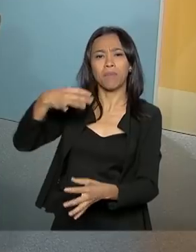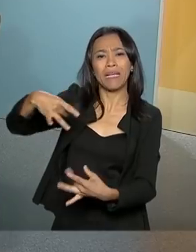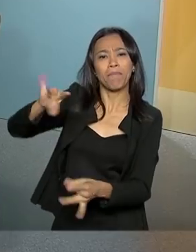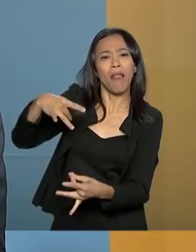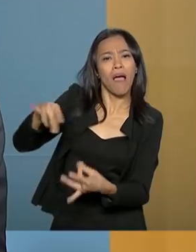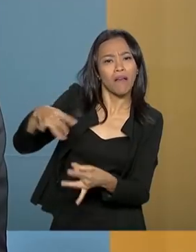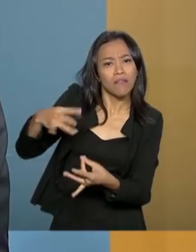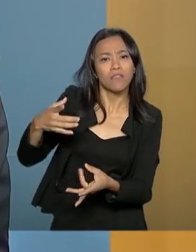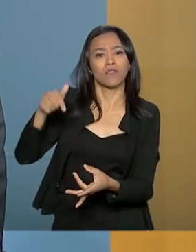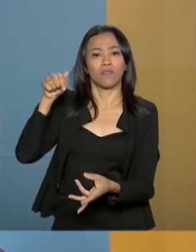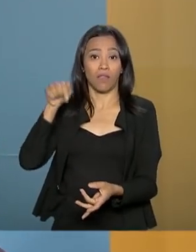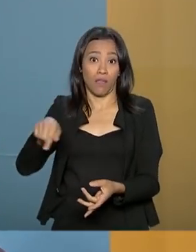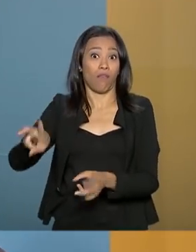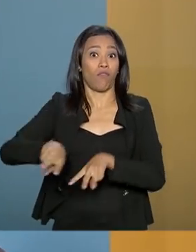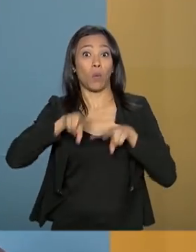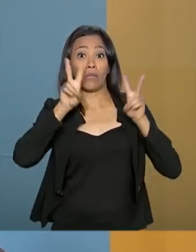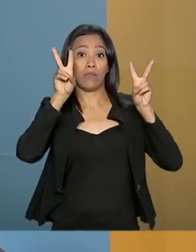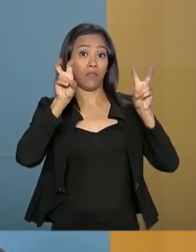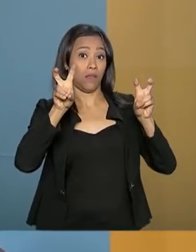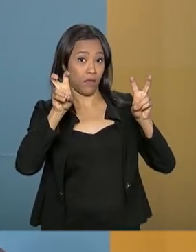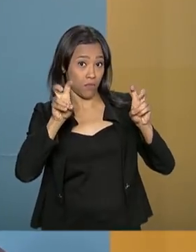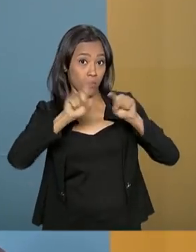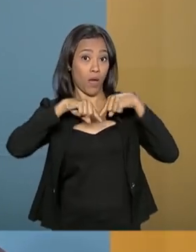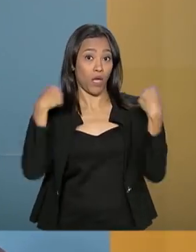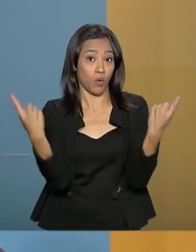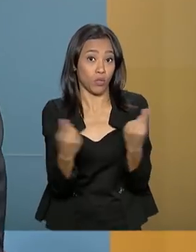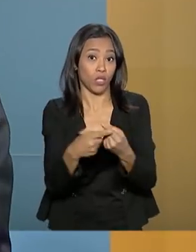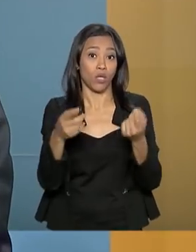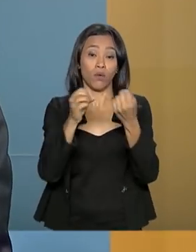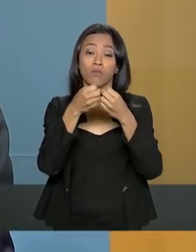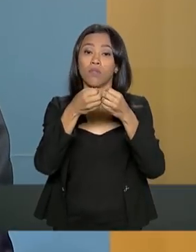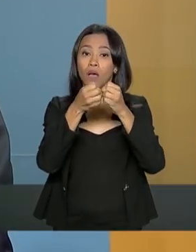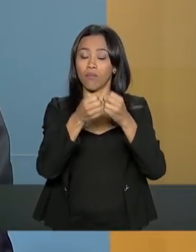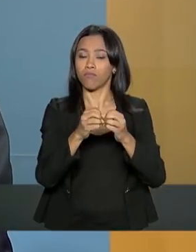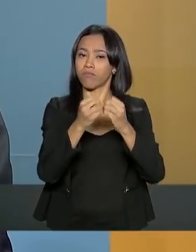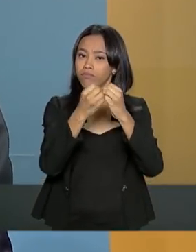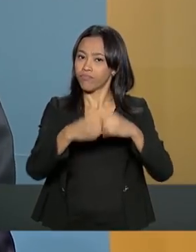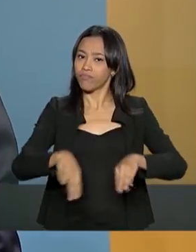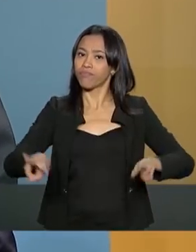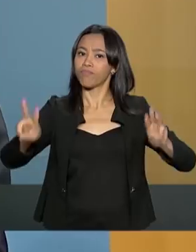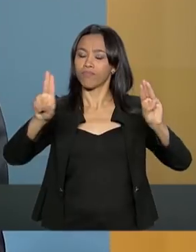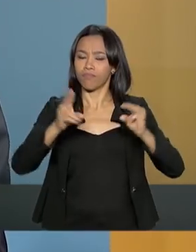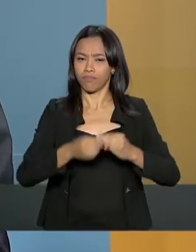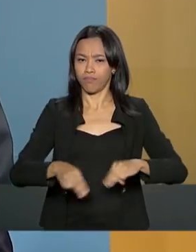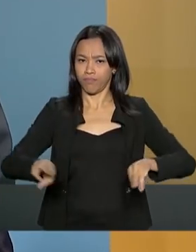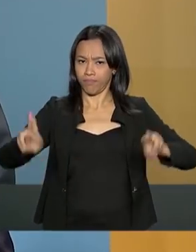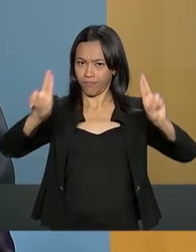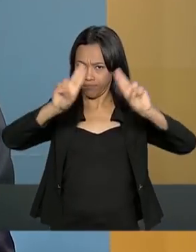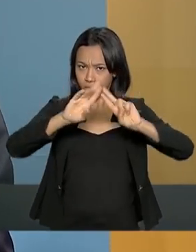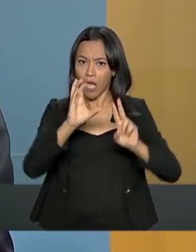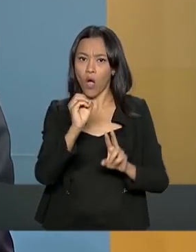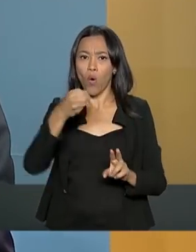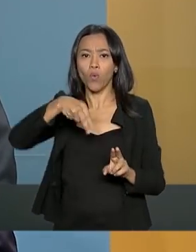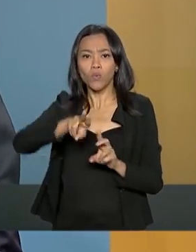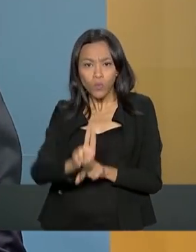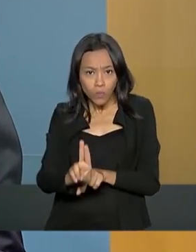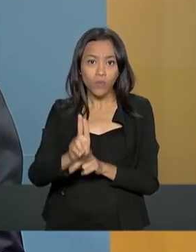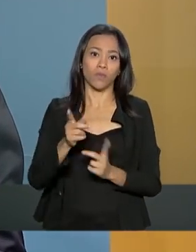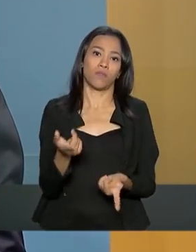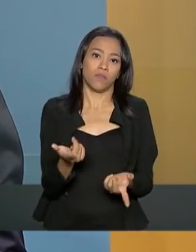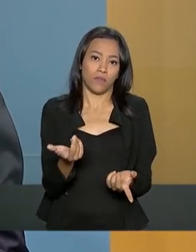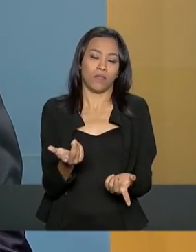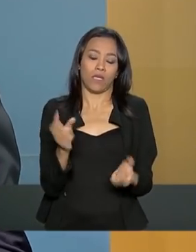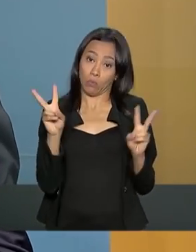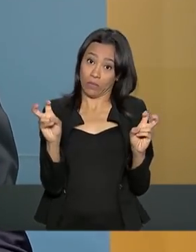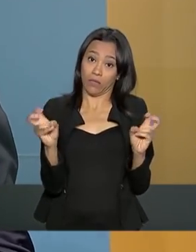que virou um tema, inclusive, na reunião da ONU, agora em Nairobi, onde eu estive representando o Brasil, que são os plásticos nos oceanos, mas